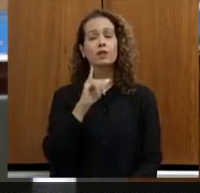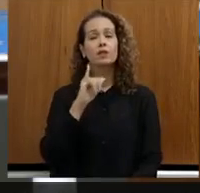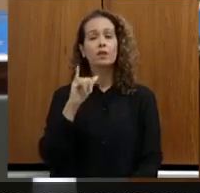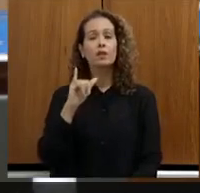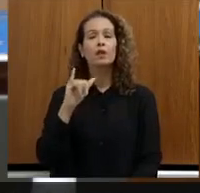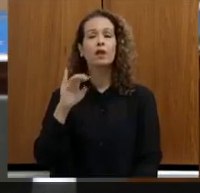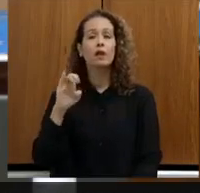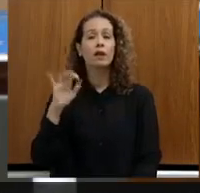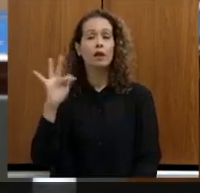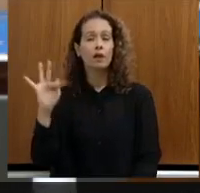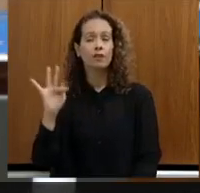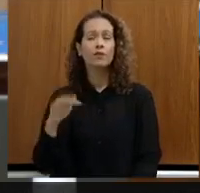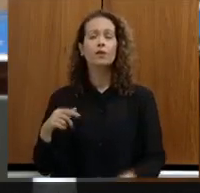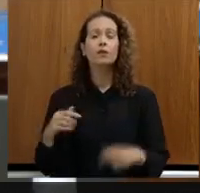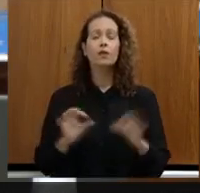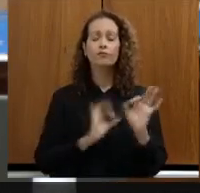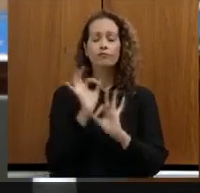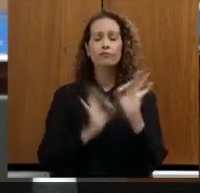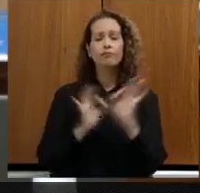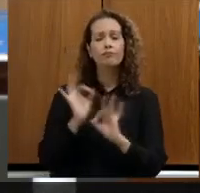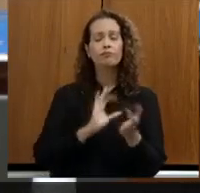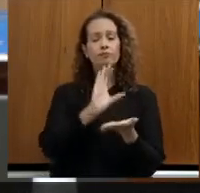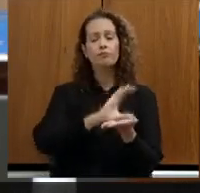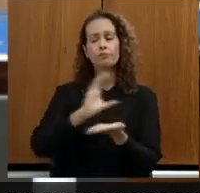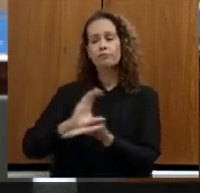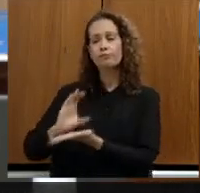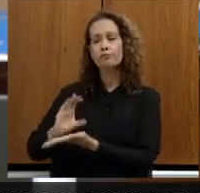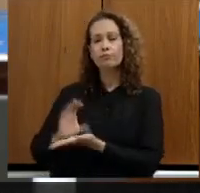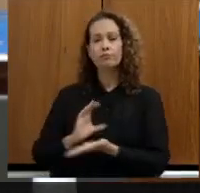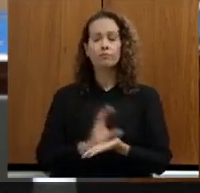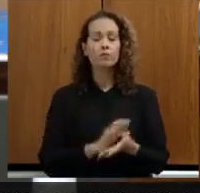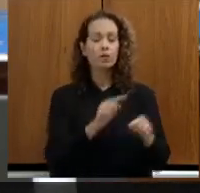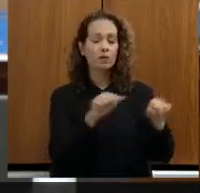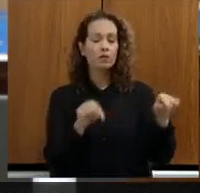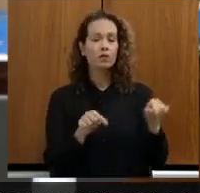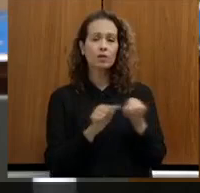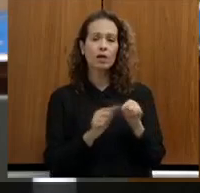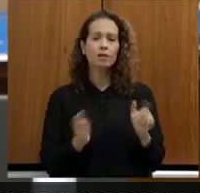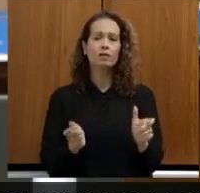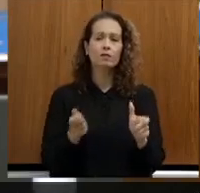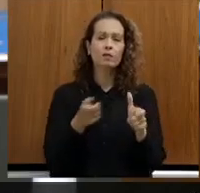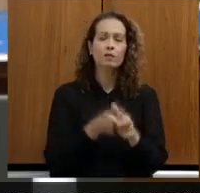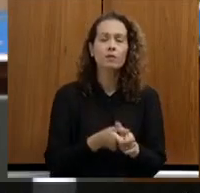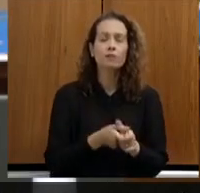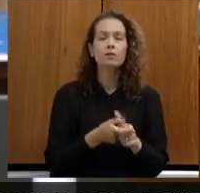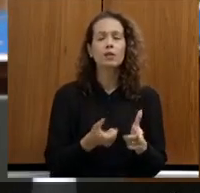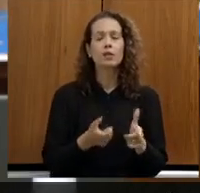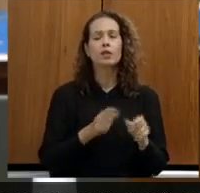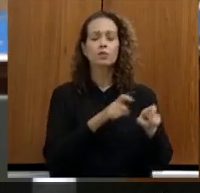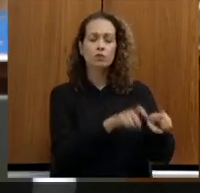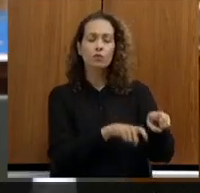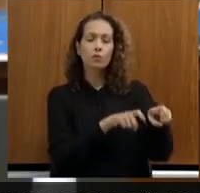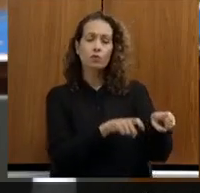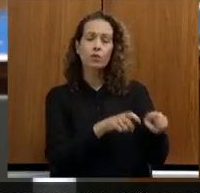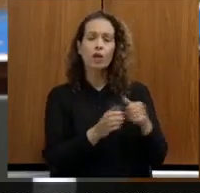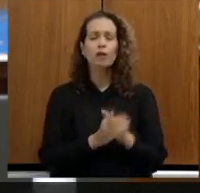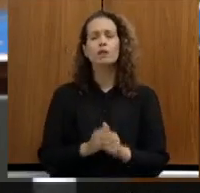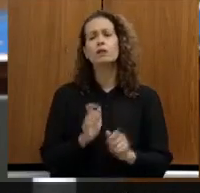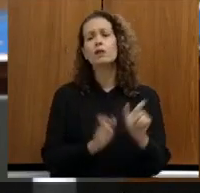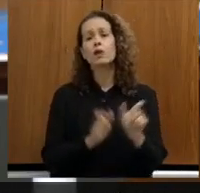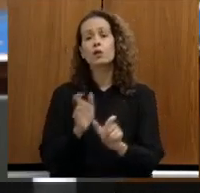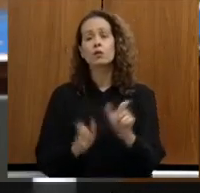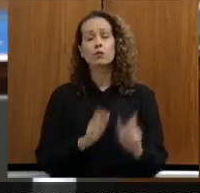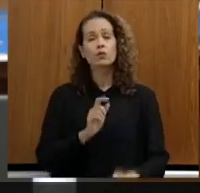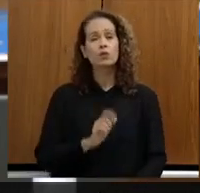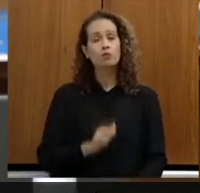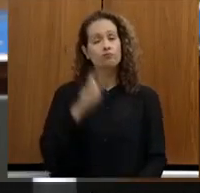recursos, especialmente com recorte nas propriedades pequenas, nas pequenas propriedades rurais, onde os produtores rurais já